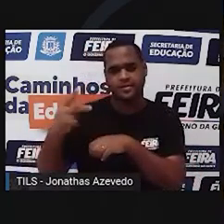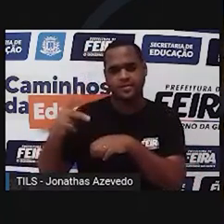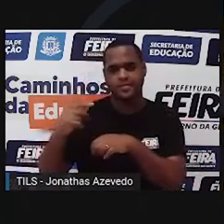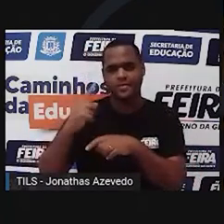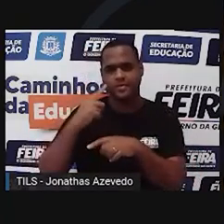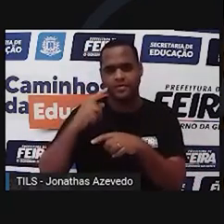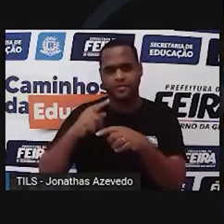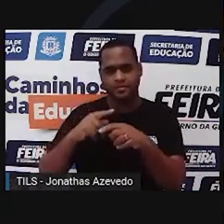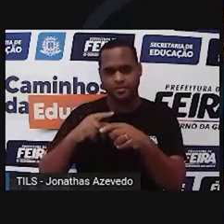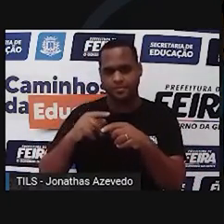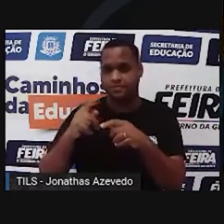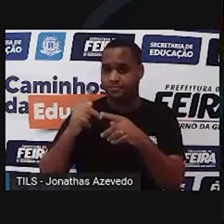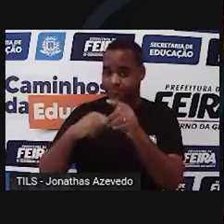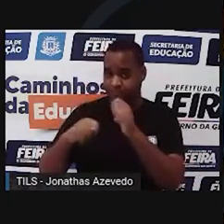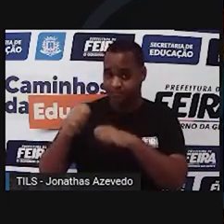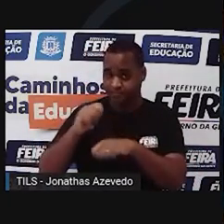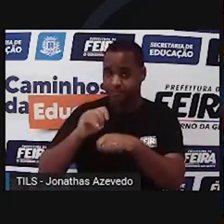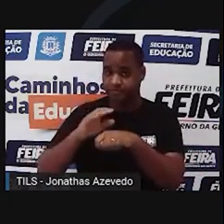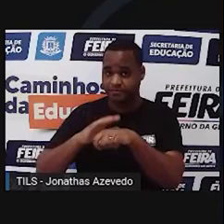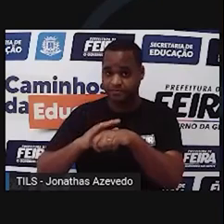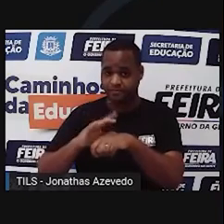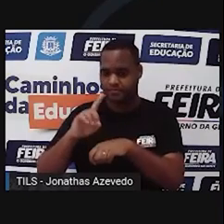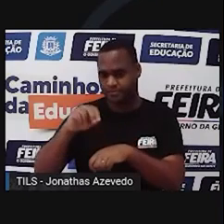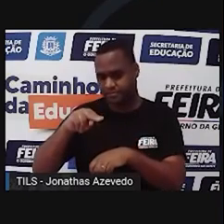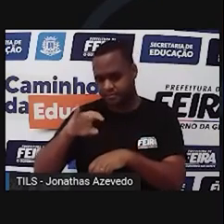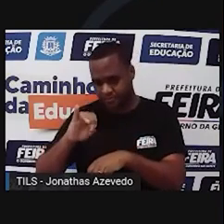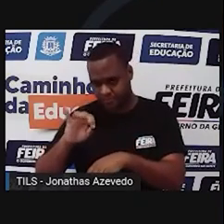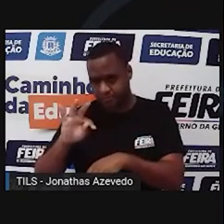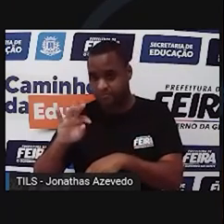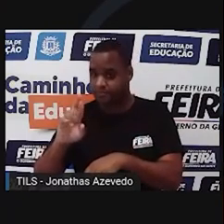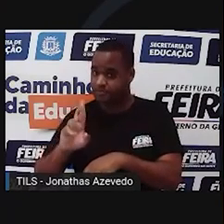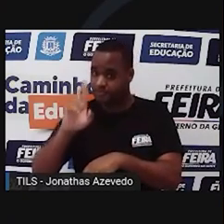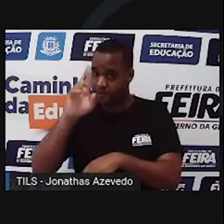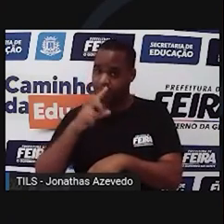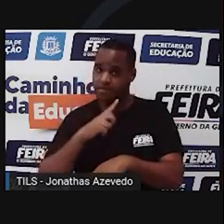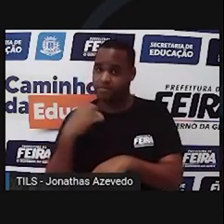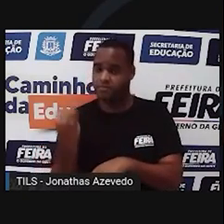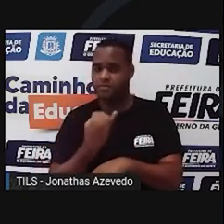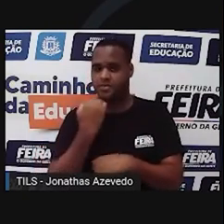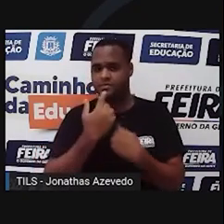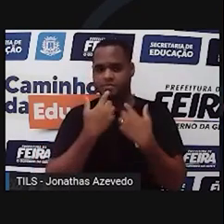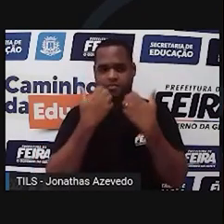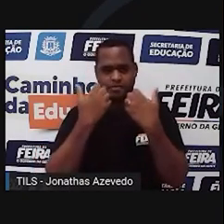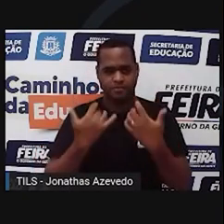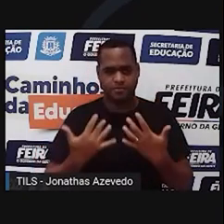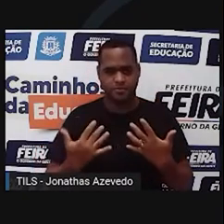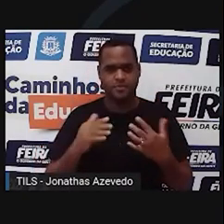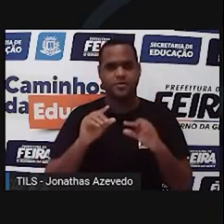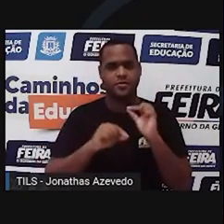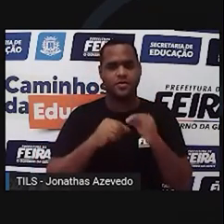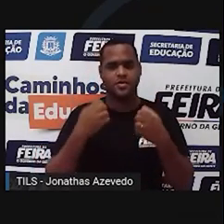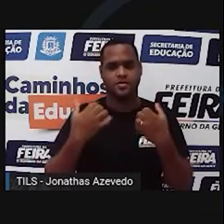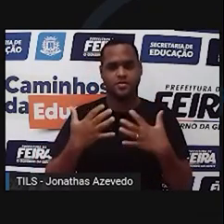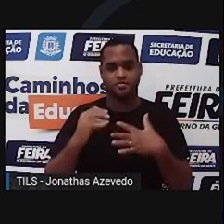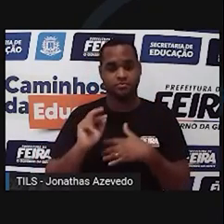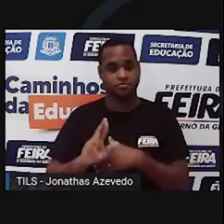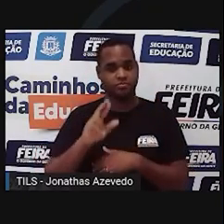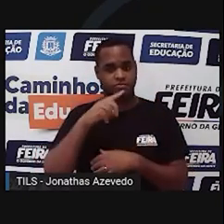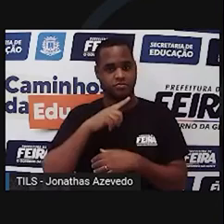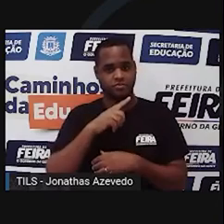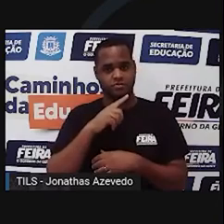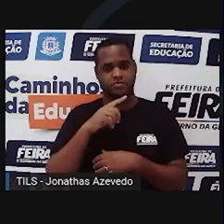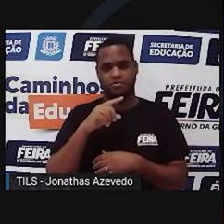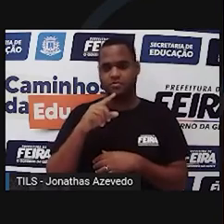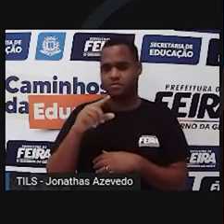e controlada pelo DENIT. Então, é extremamente importante dizer que a usina de Sobradinho também